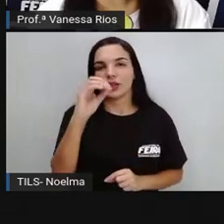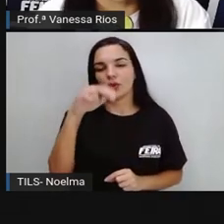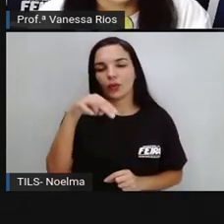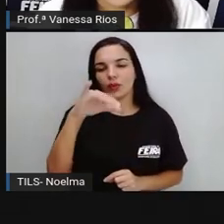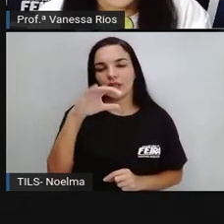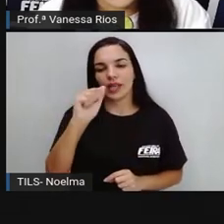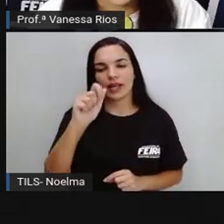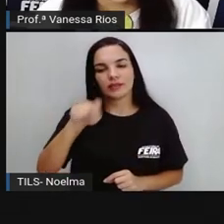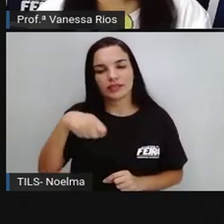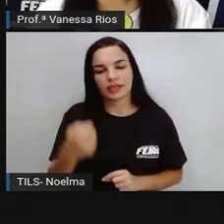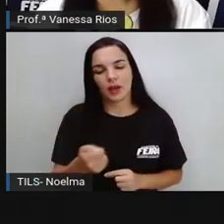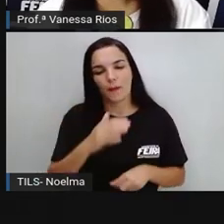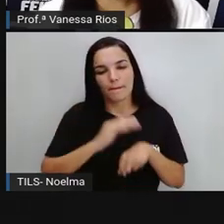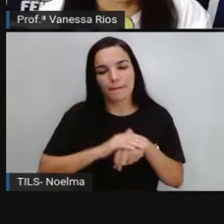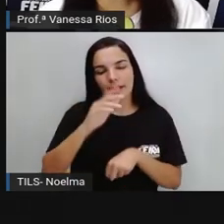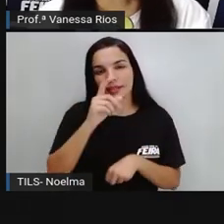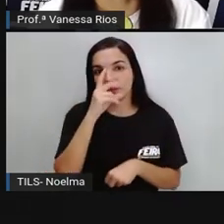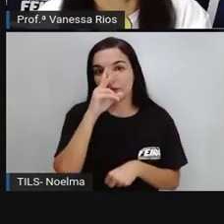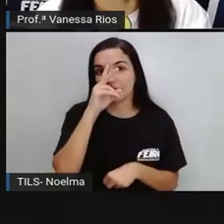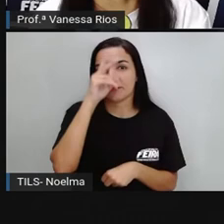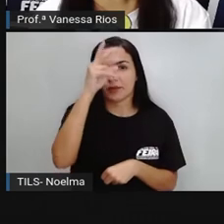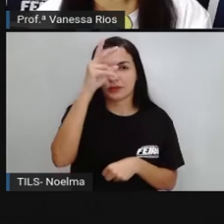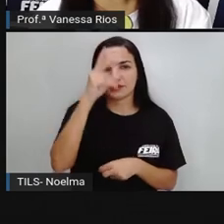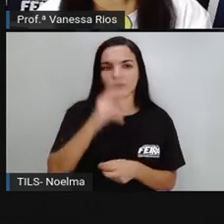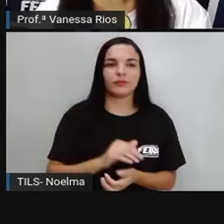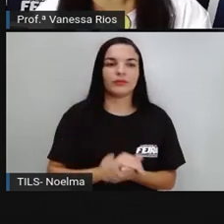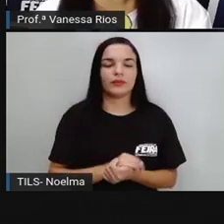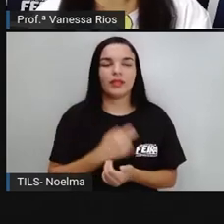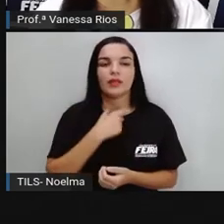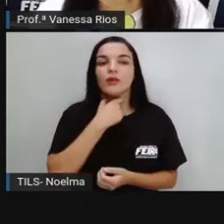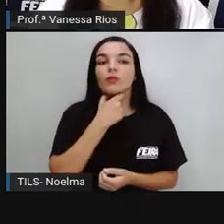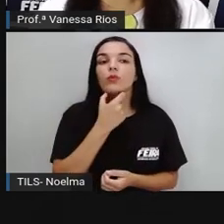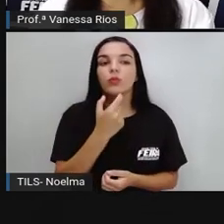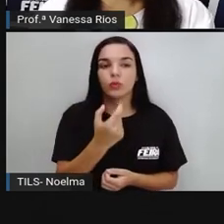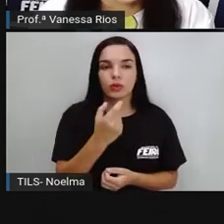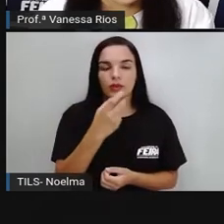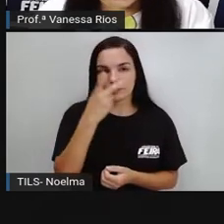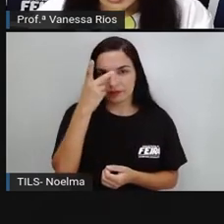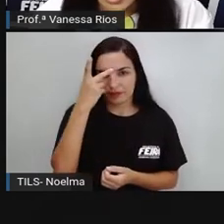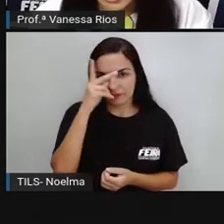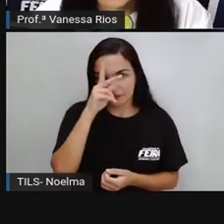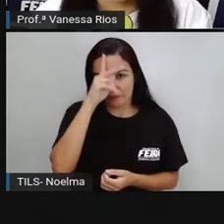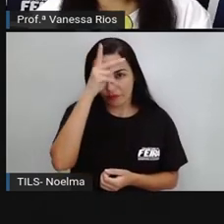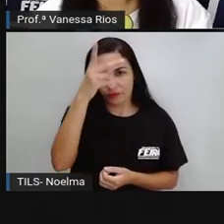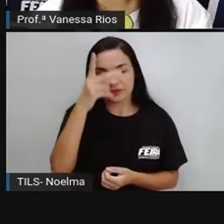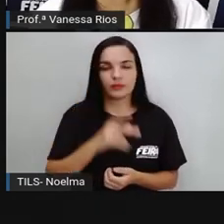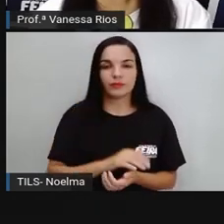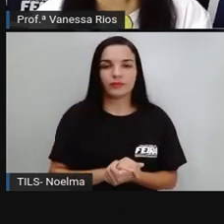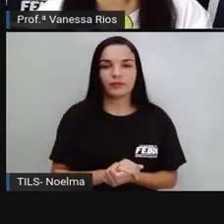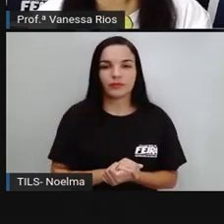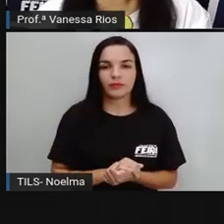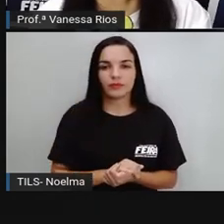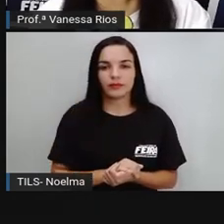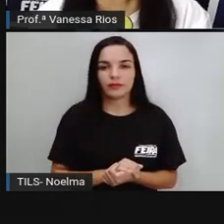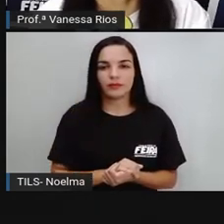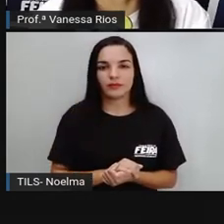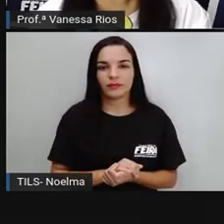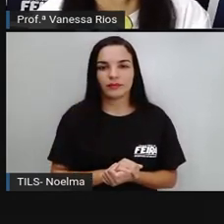tônica. A sílaba aí que tem uma intensidade maior na pronúncia.